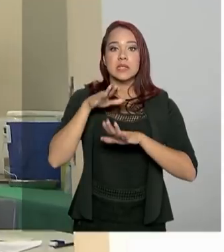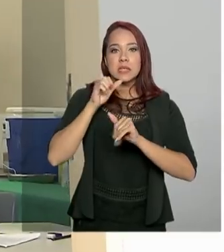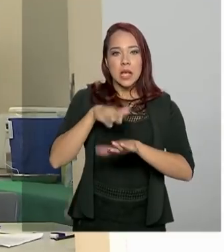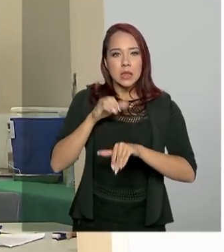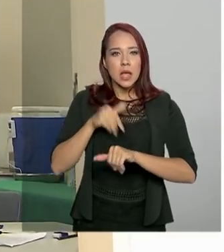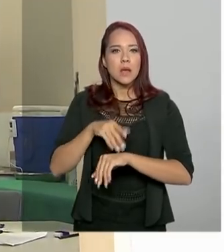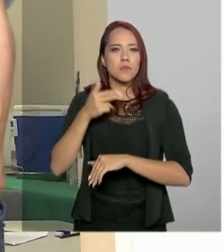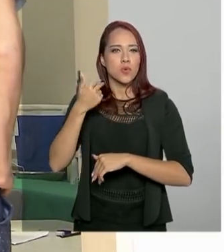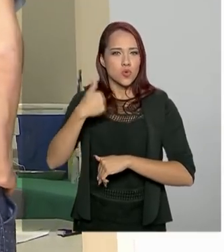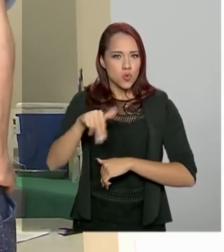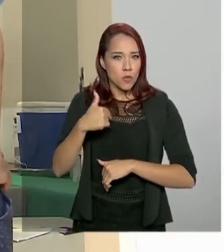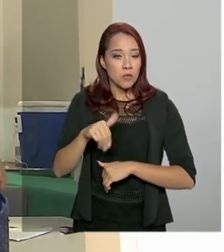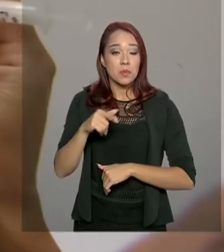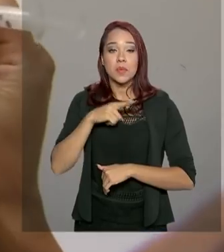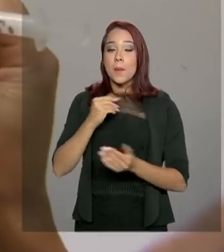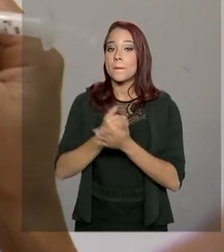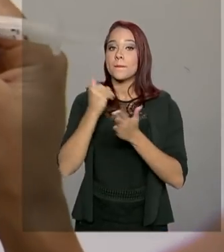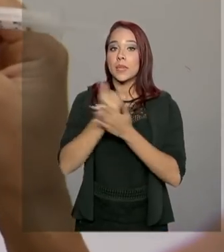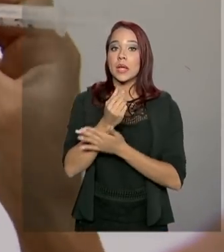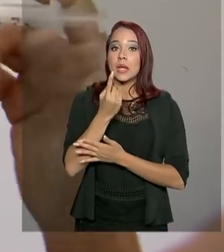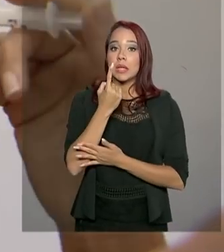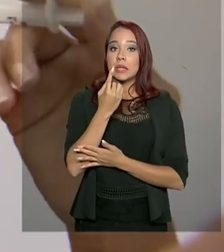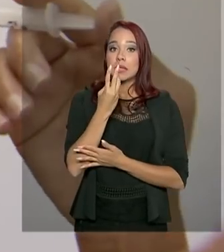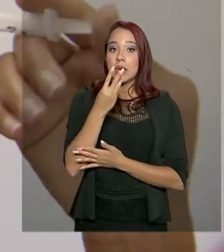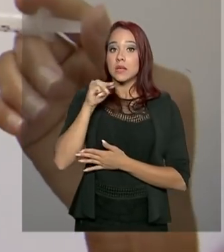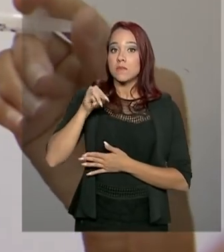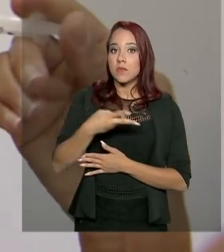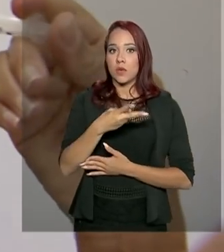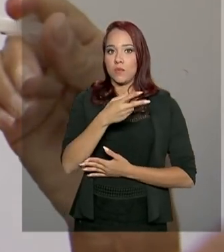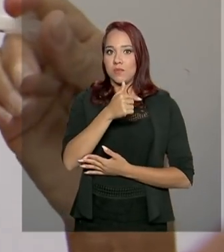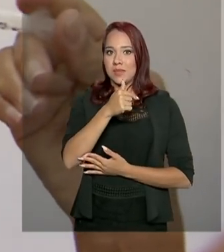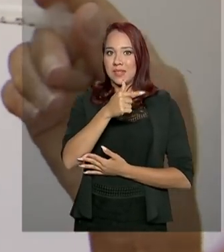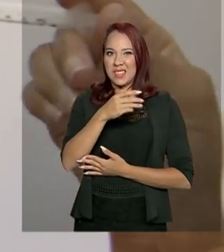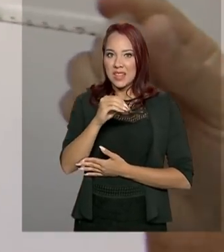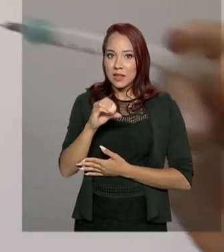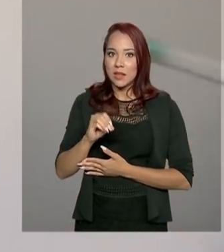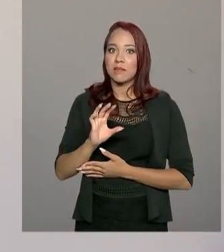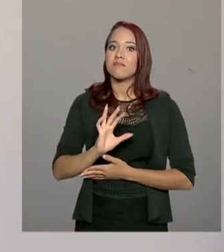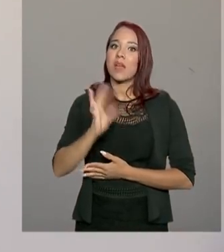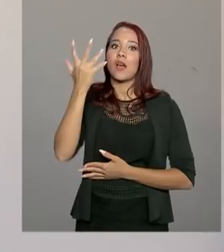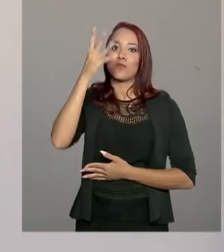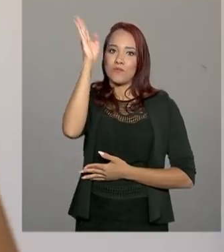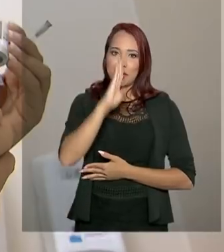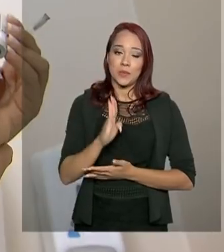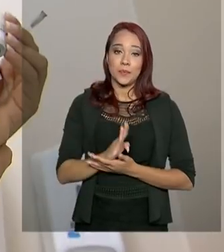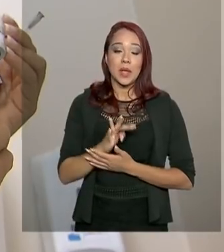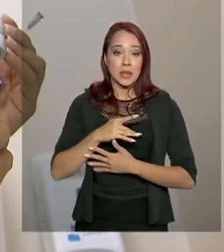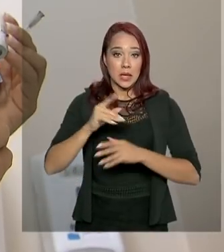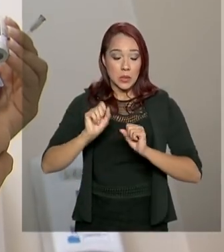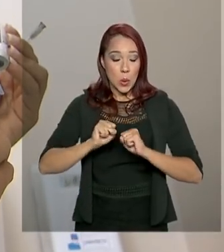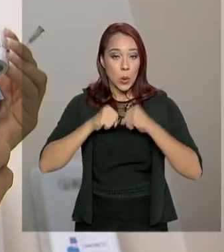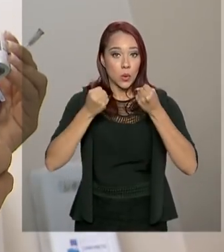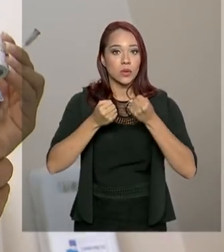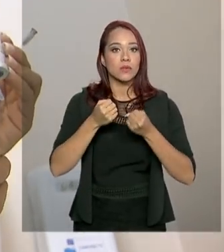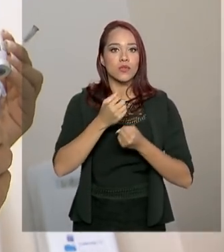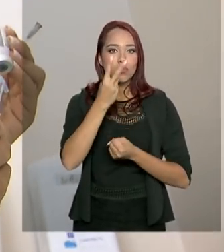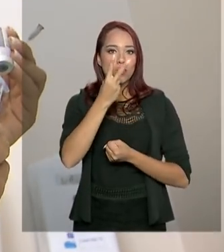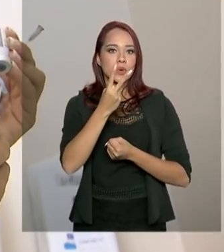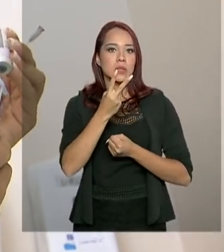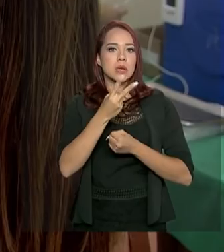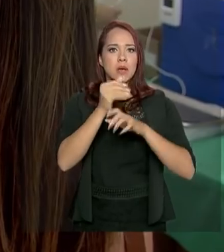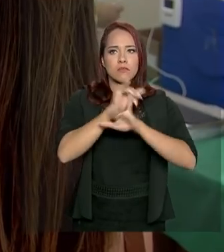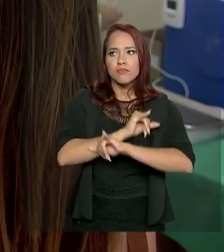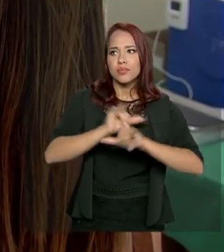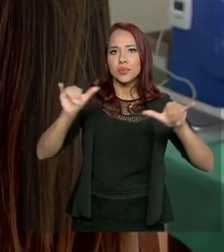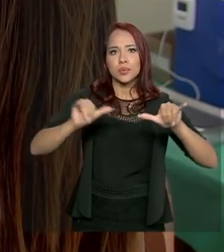foram confirmados mais de 3.600 casos no país. Nessa luta, foram feitas duas campanhas nacionais contra a doença.